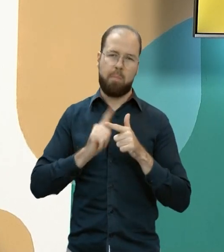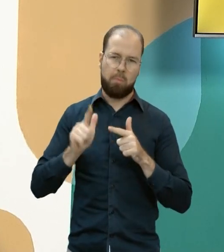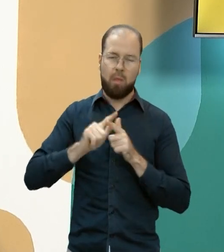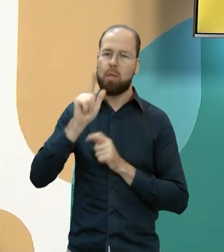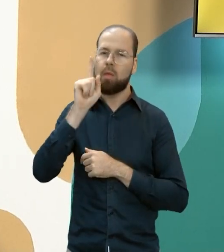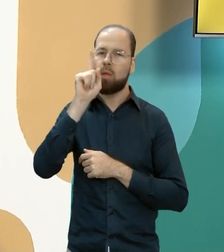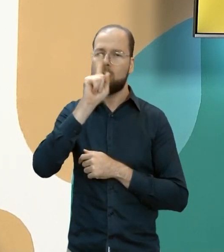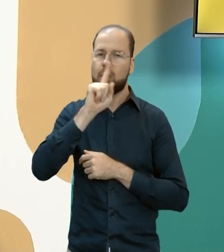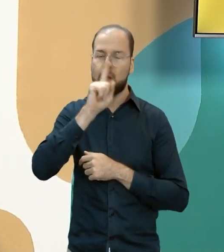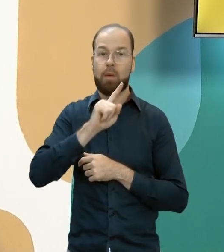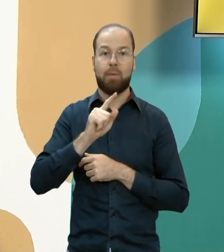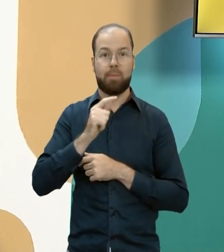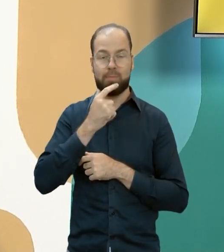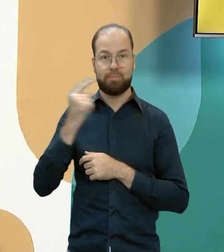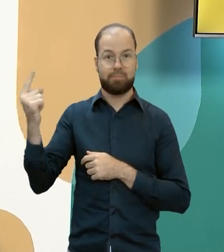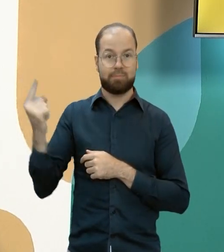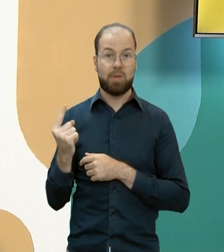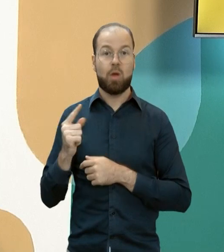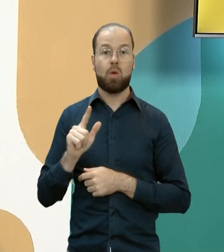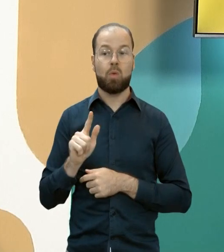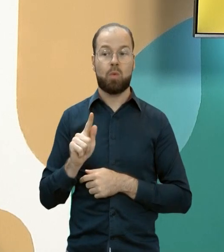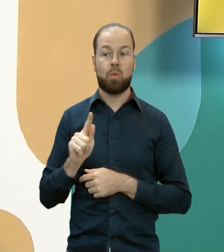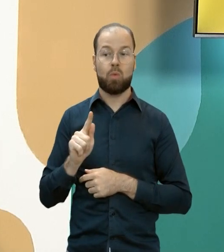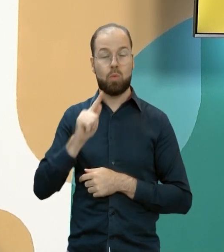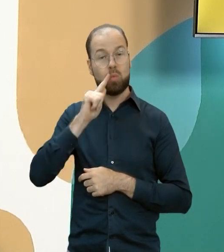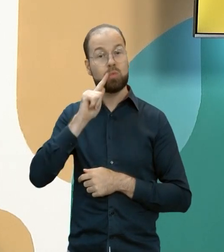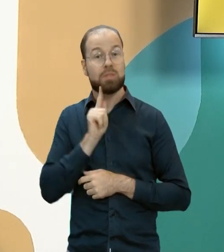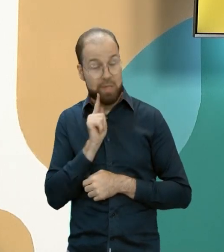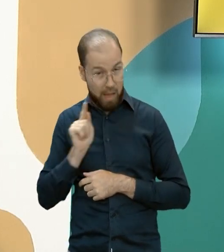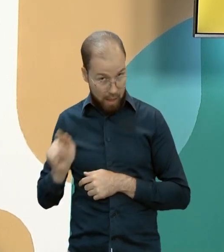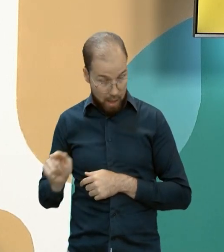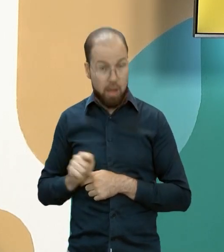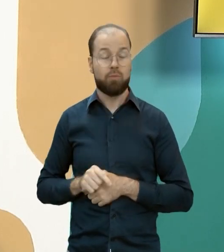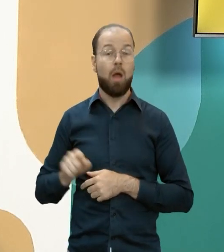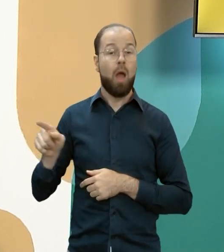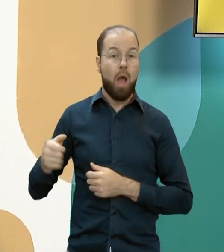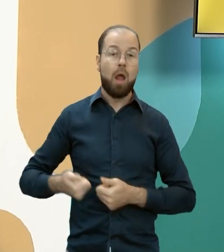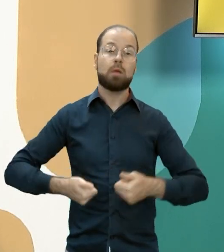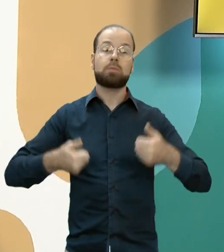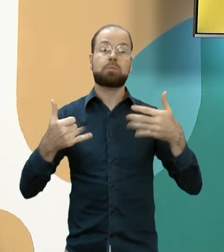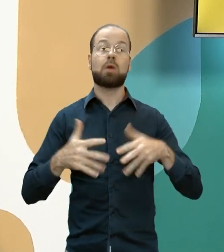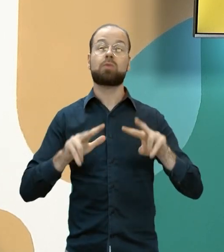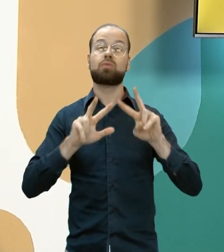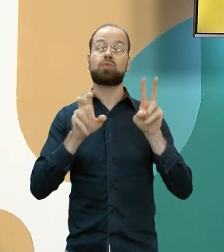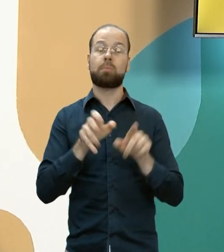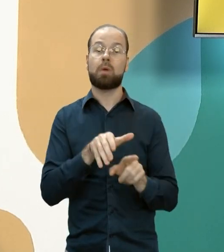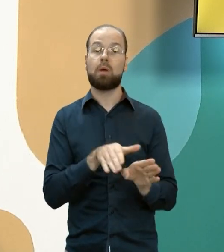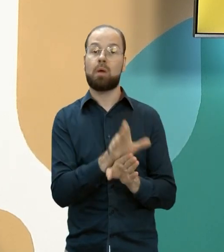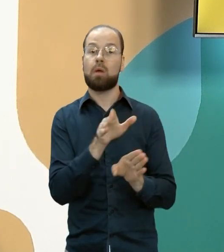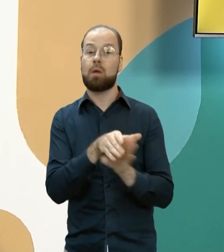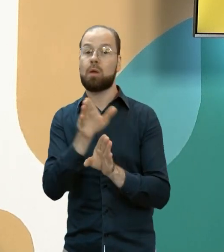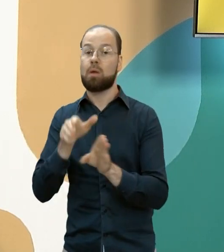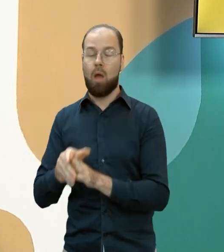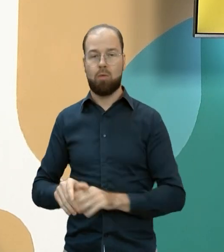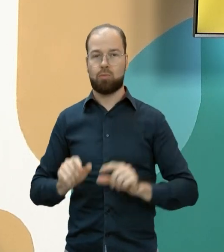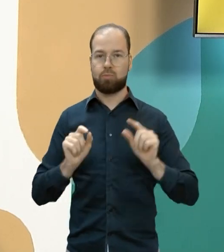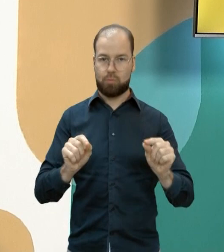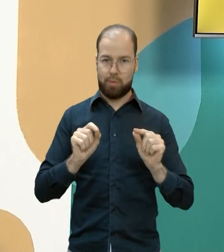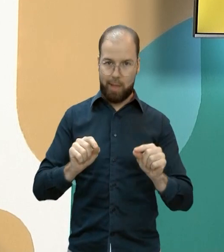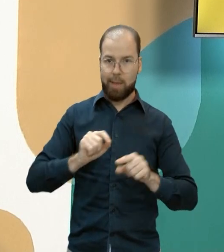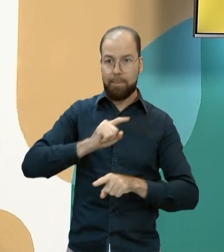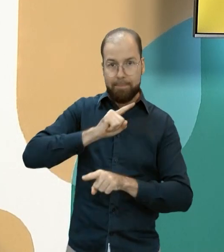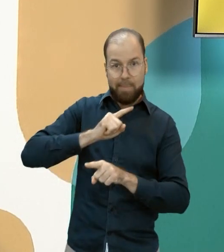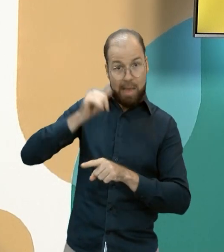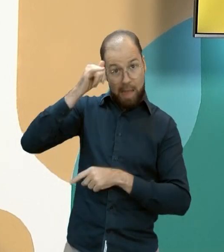durante a participação do Gustavo, e ele falava sobre as orientações da UFG para coibir os ataques cibernéticos.